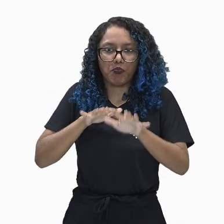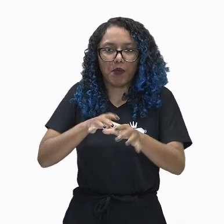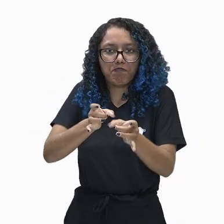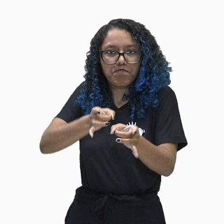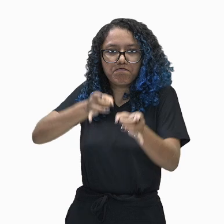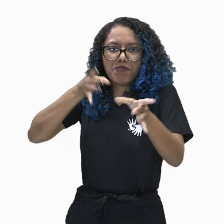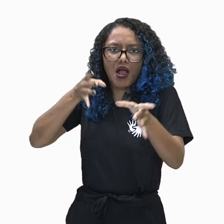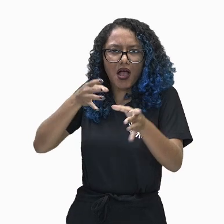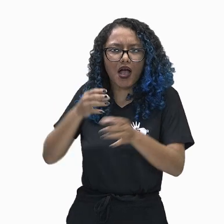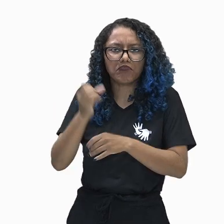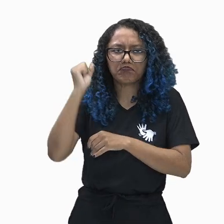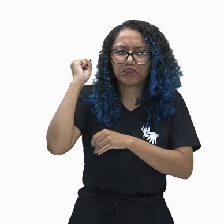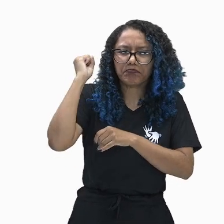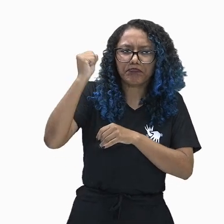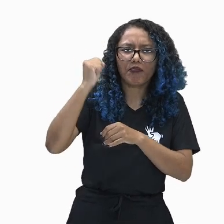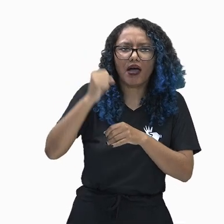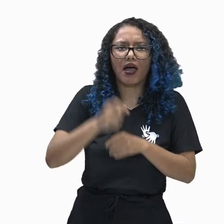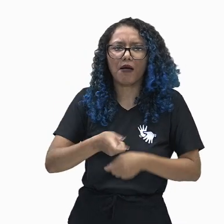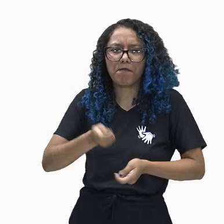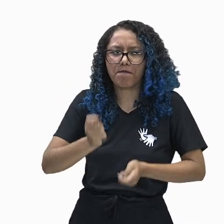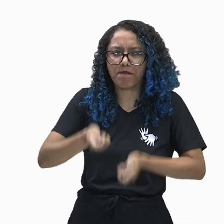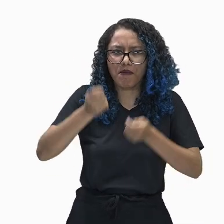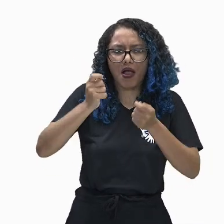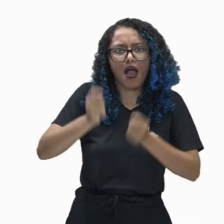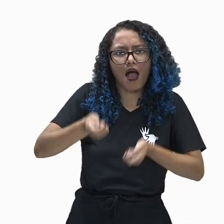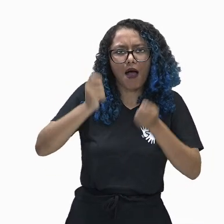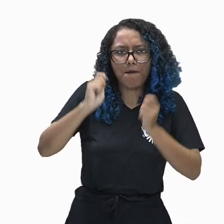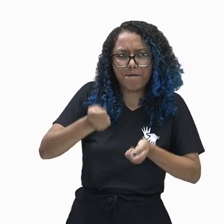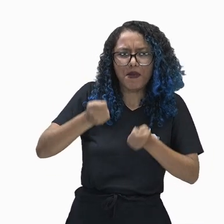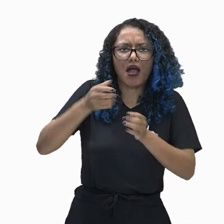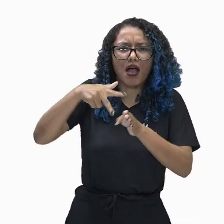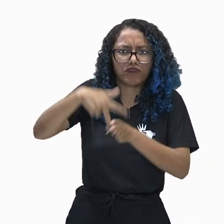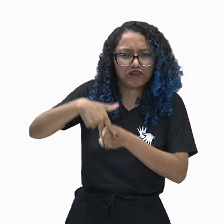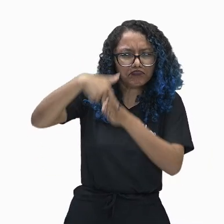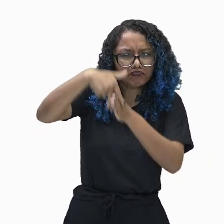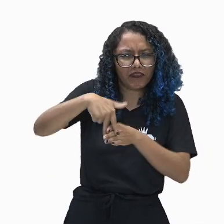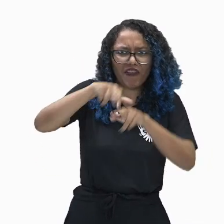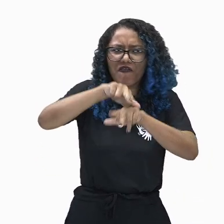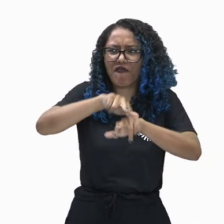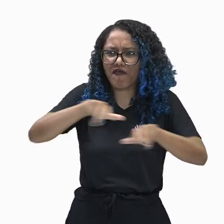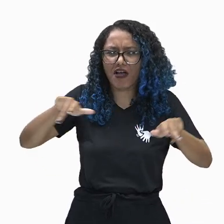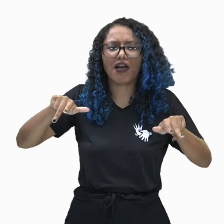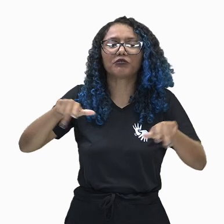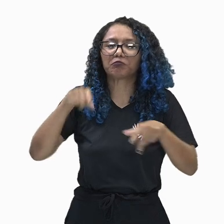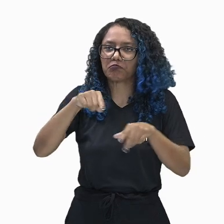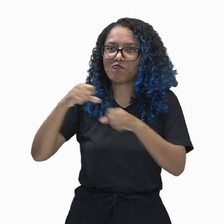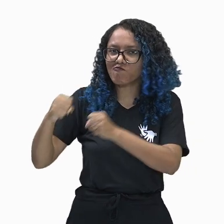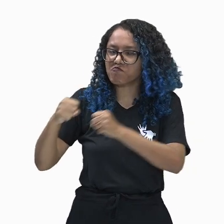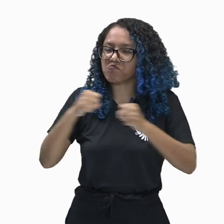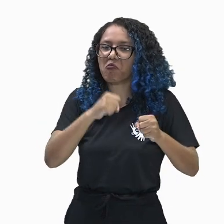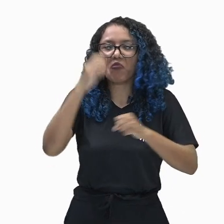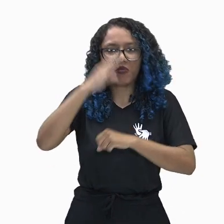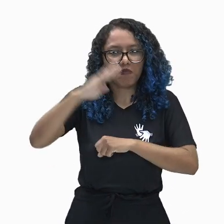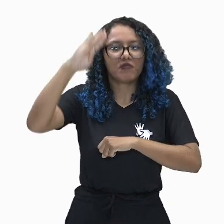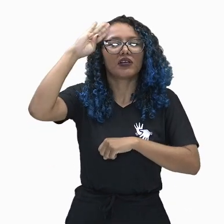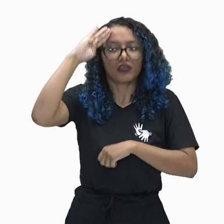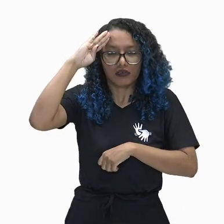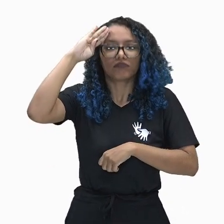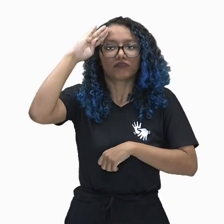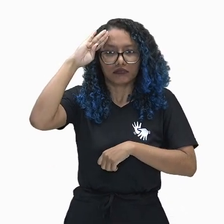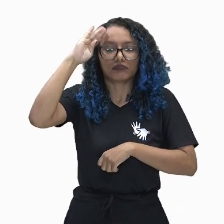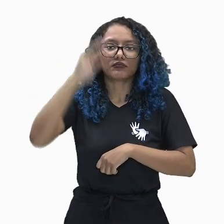lanceiros, carros de combate e cavalaria. Esse poderio militar possibilitou aos assírios